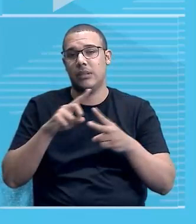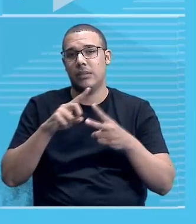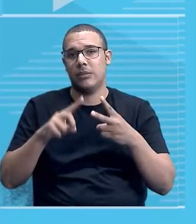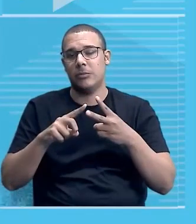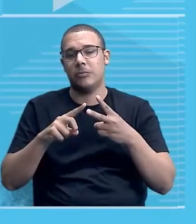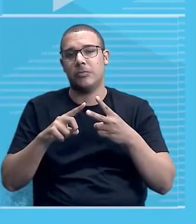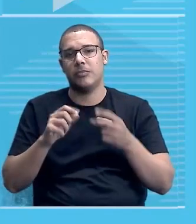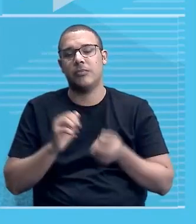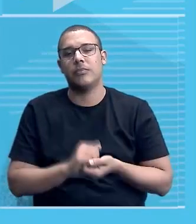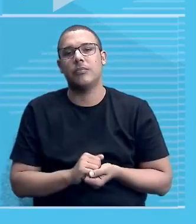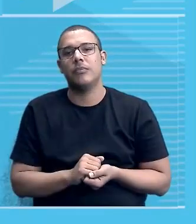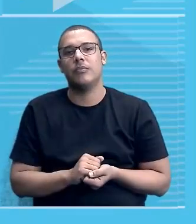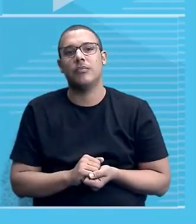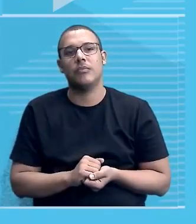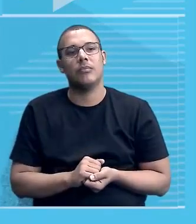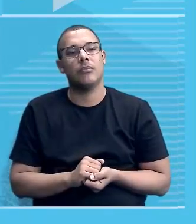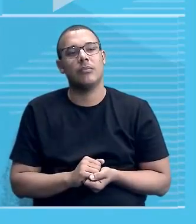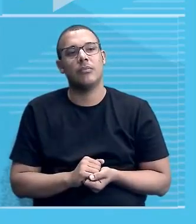Quando você fala